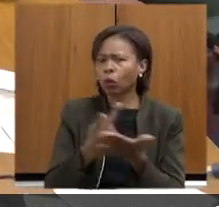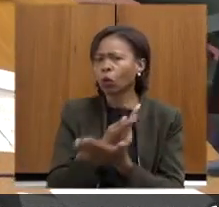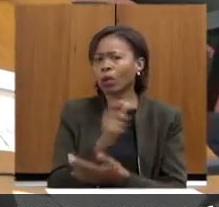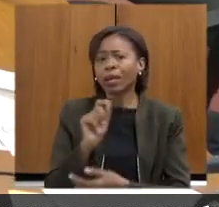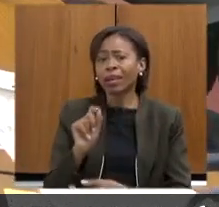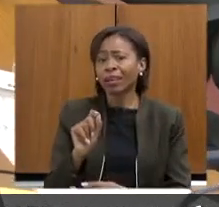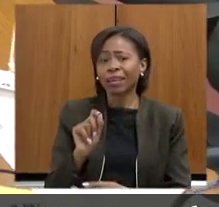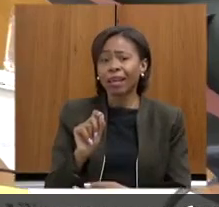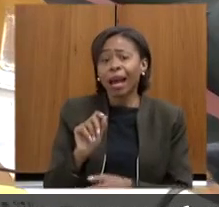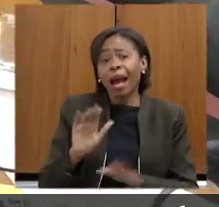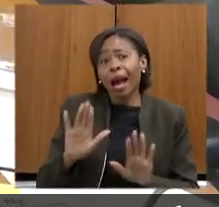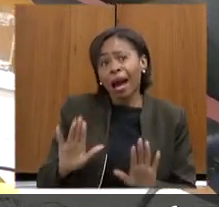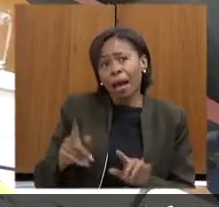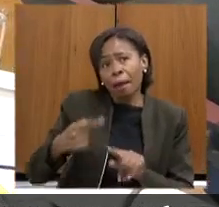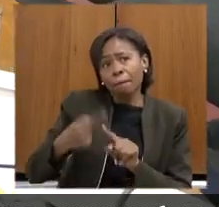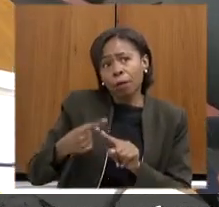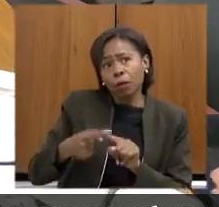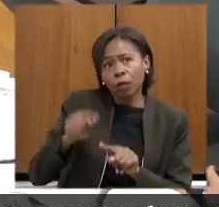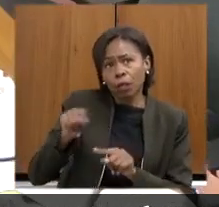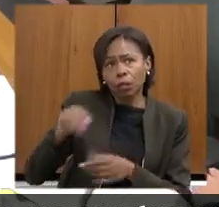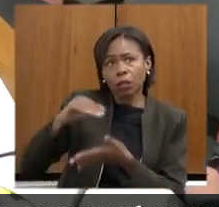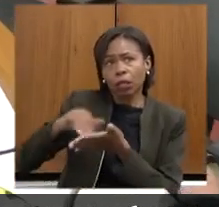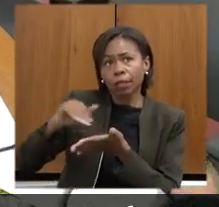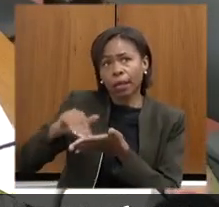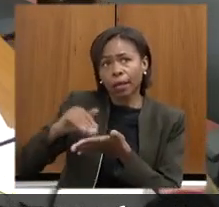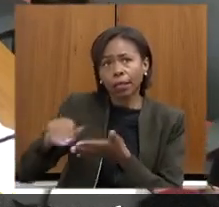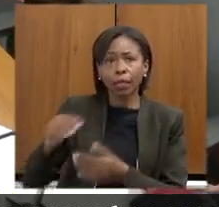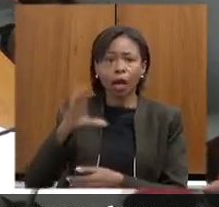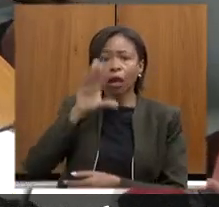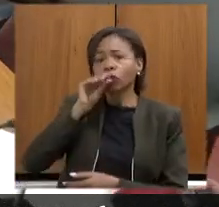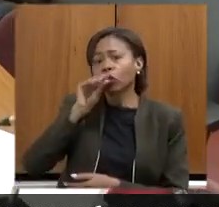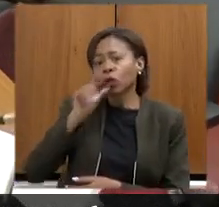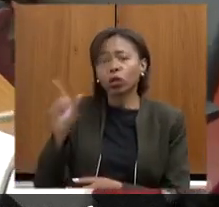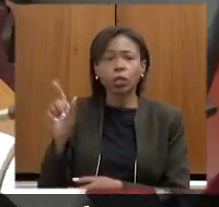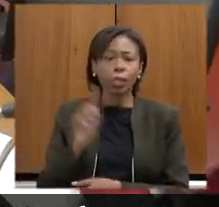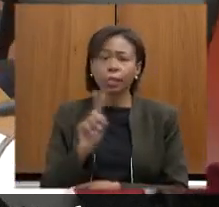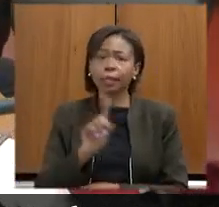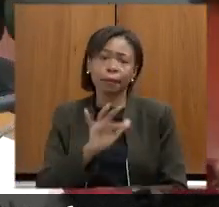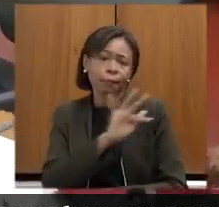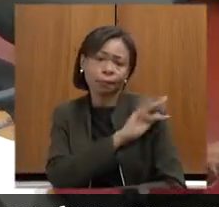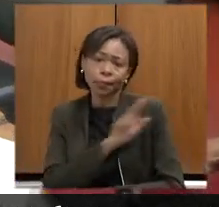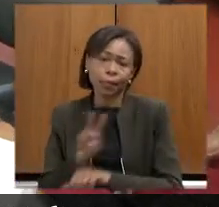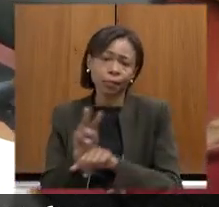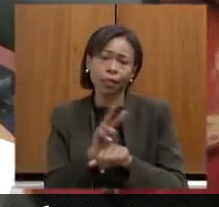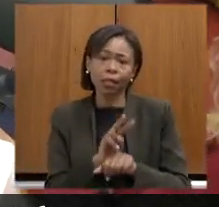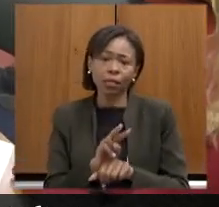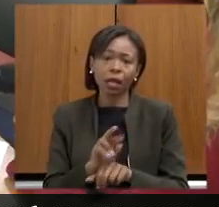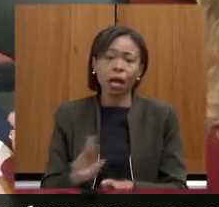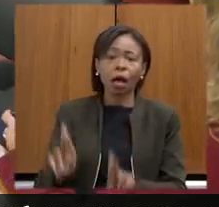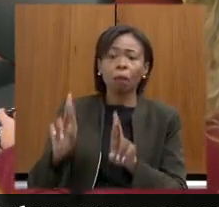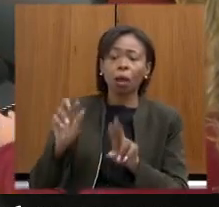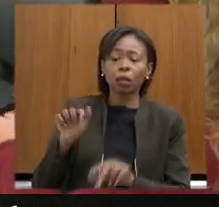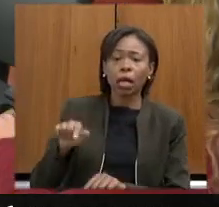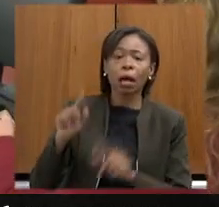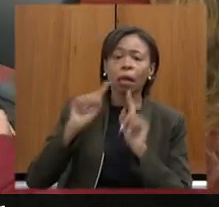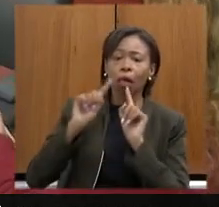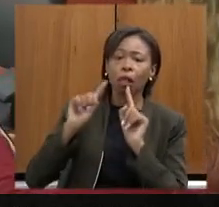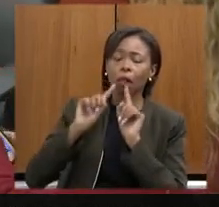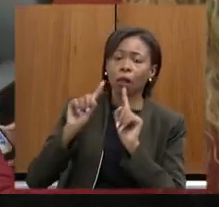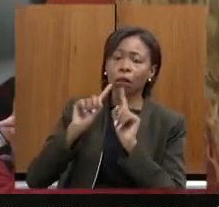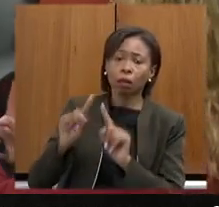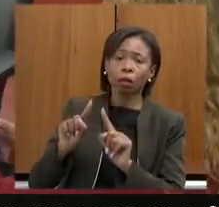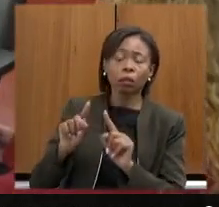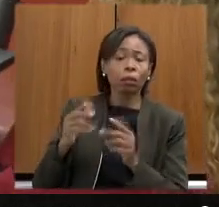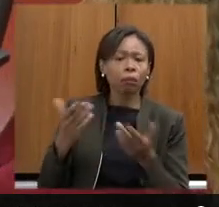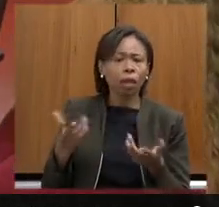foi negligência da secretaria foi dos servidores que não fiscalizaram direito ninguém vê que nós temos aí um grupo